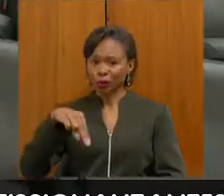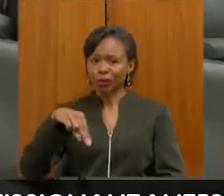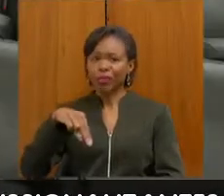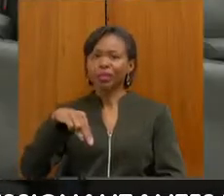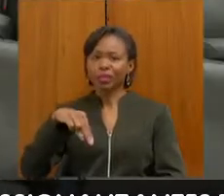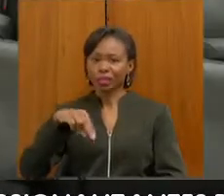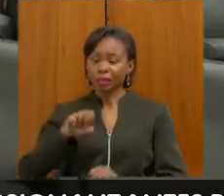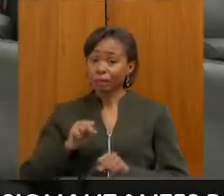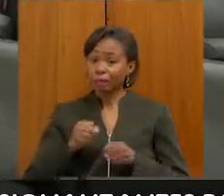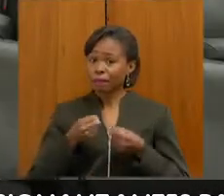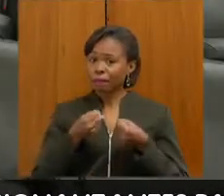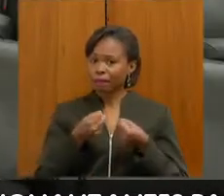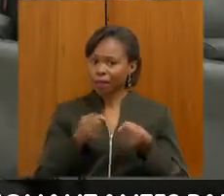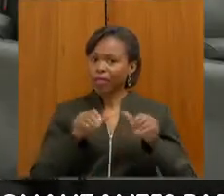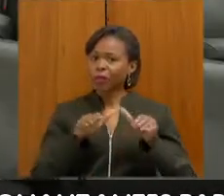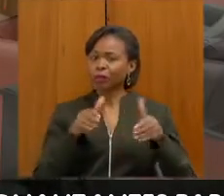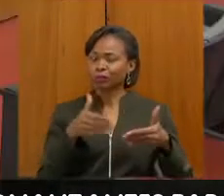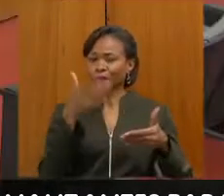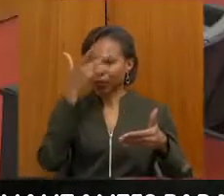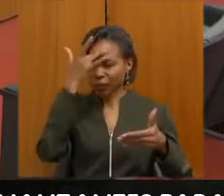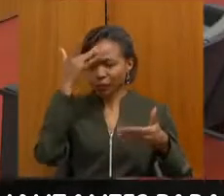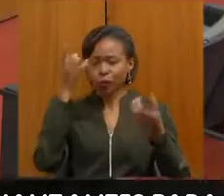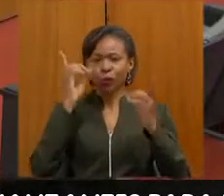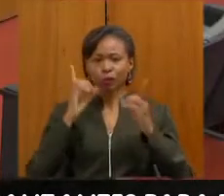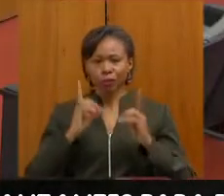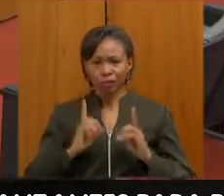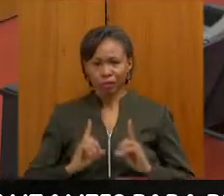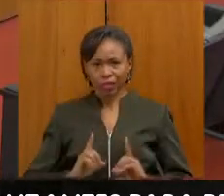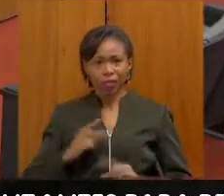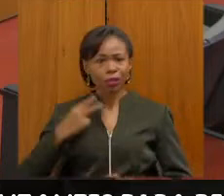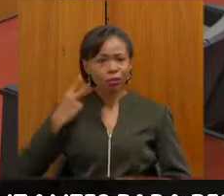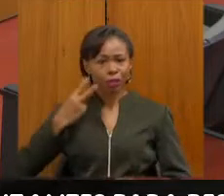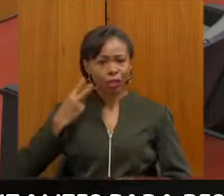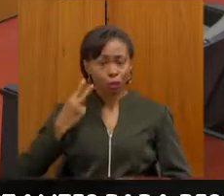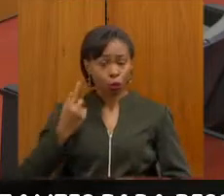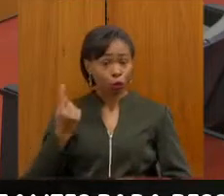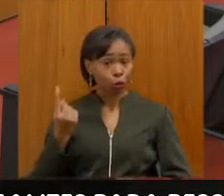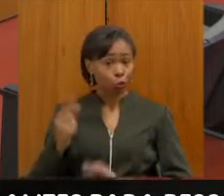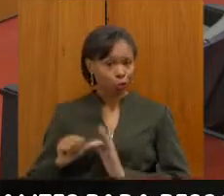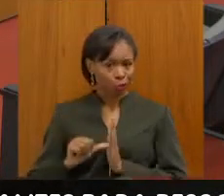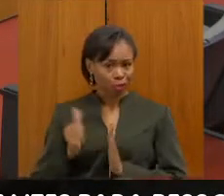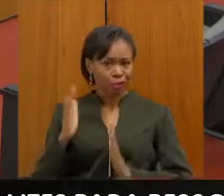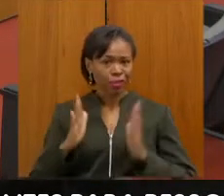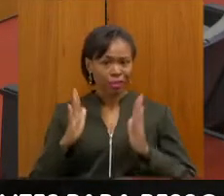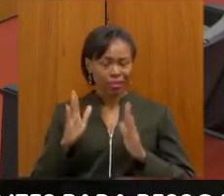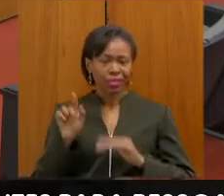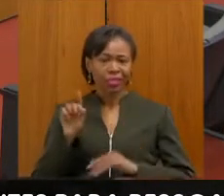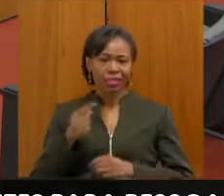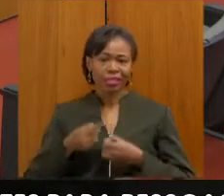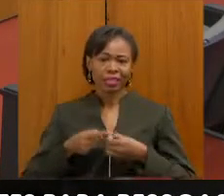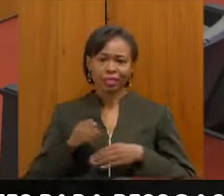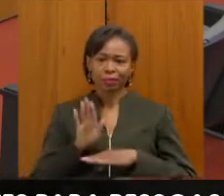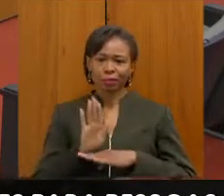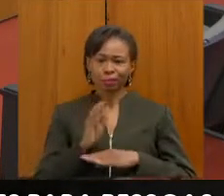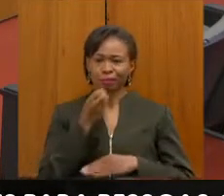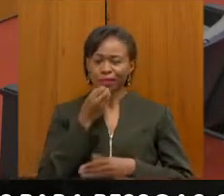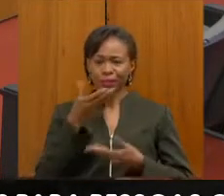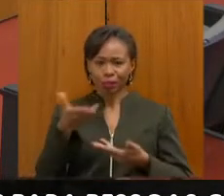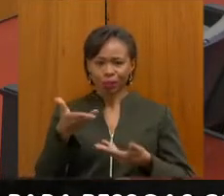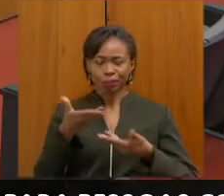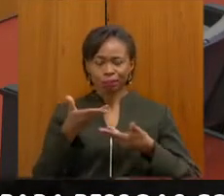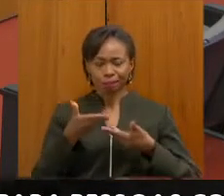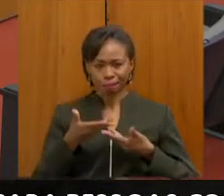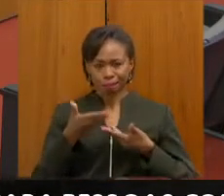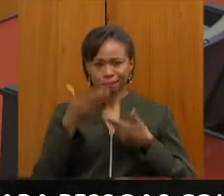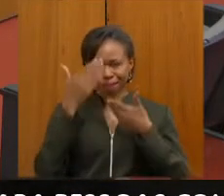com deficiência. Está no seu primeiro mandato de vereador em Betim. Seja bem-vindo. Muito obrigado,